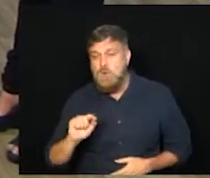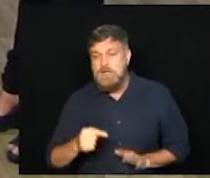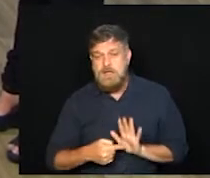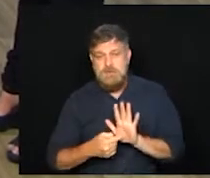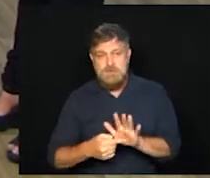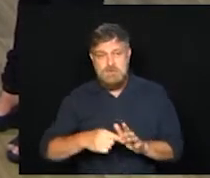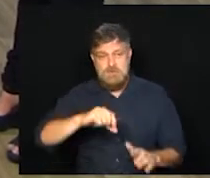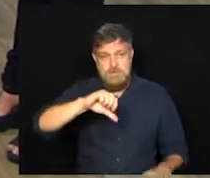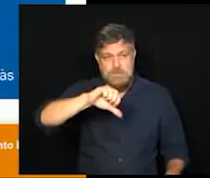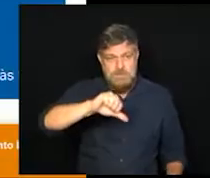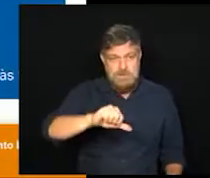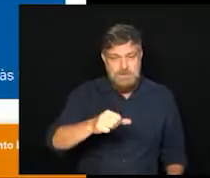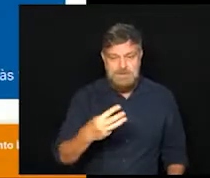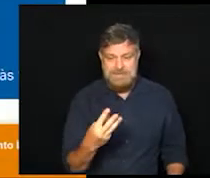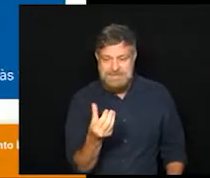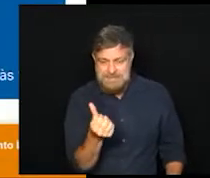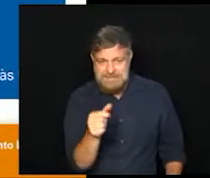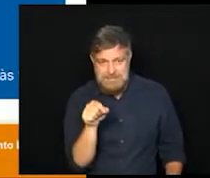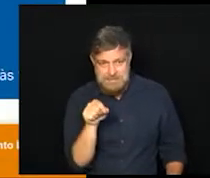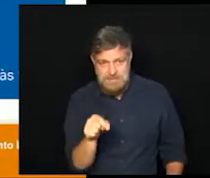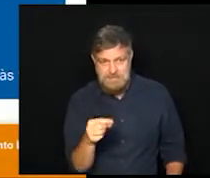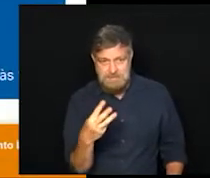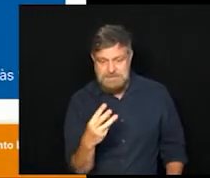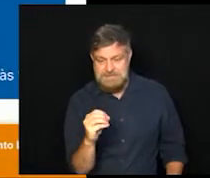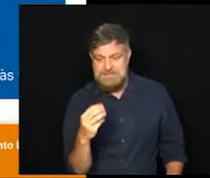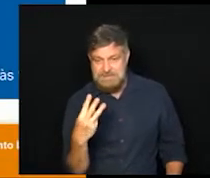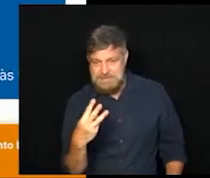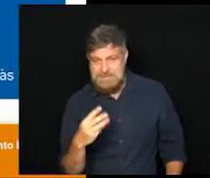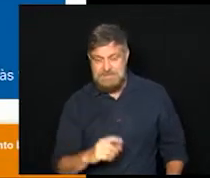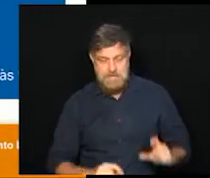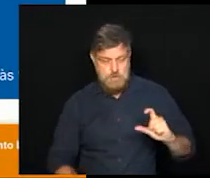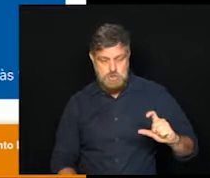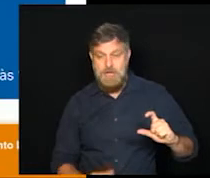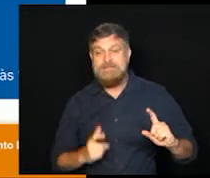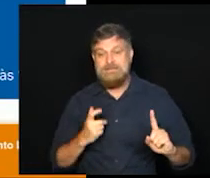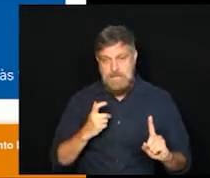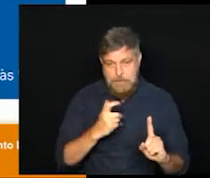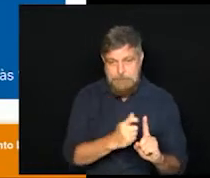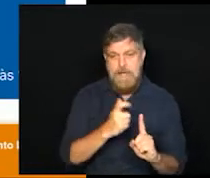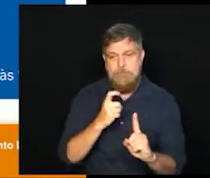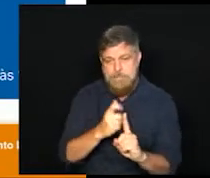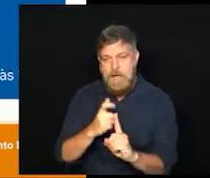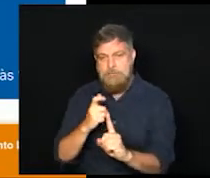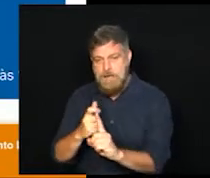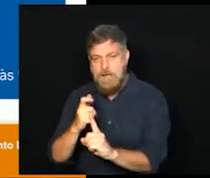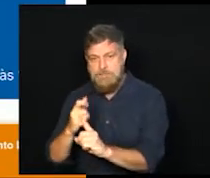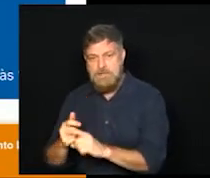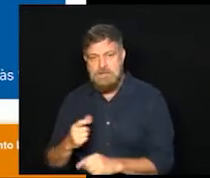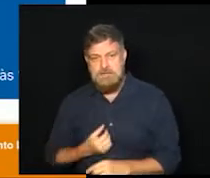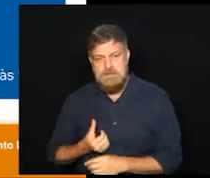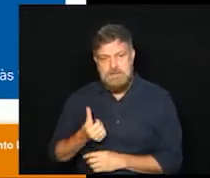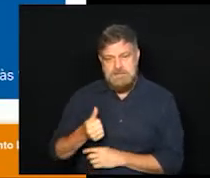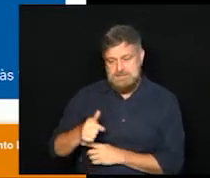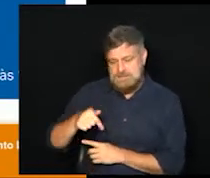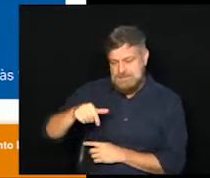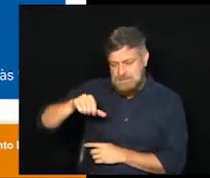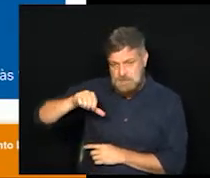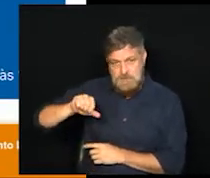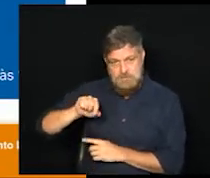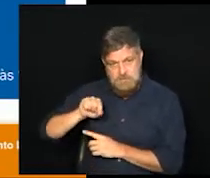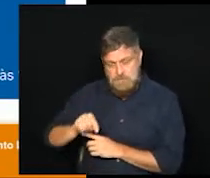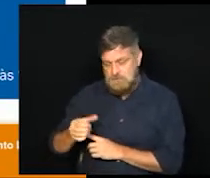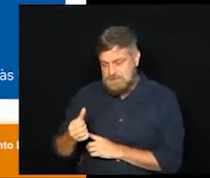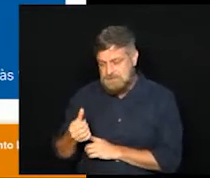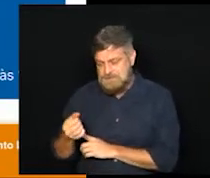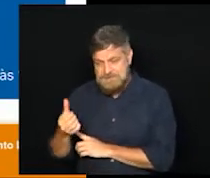936.303 doses aplicadas, 679.606